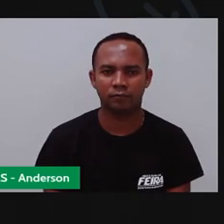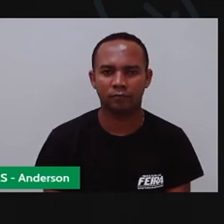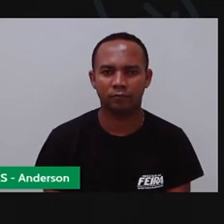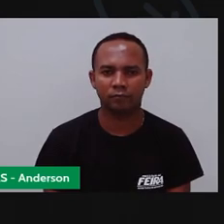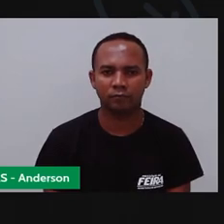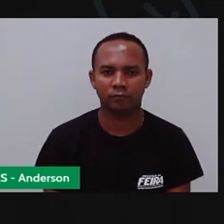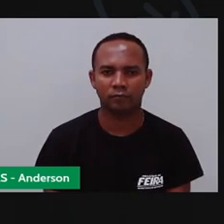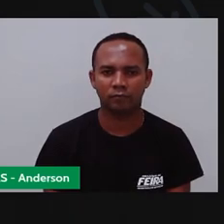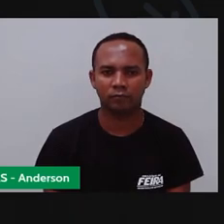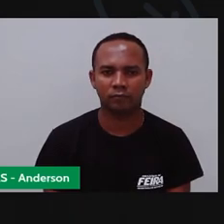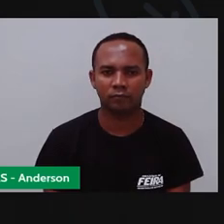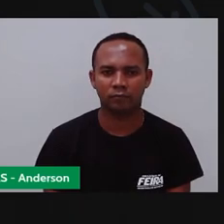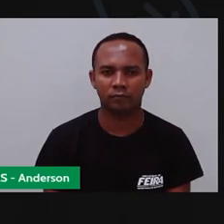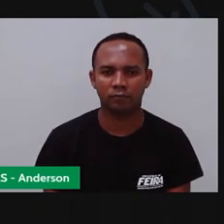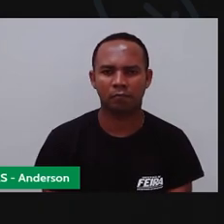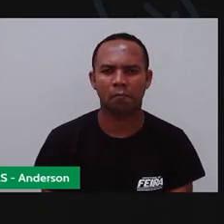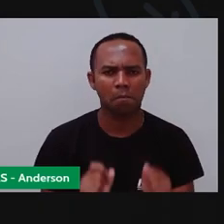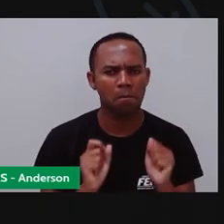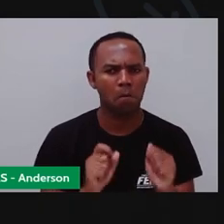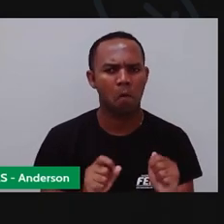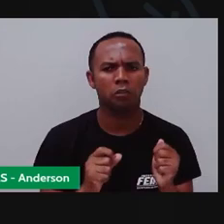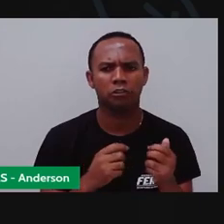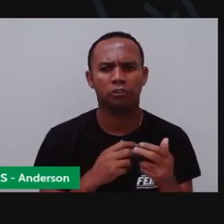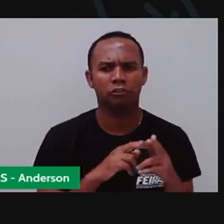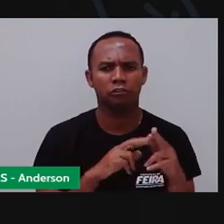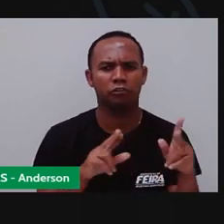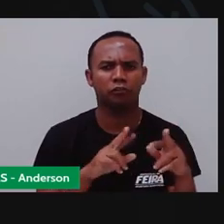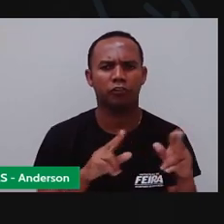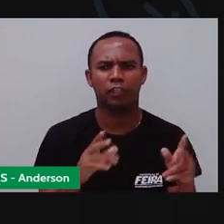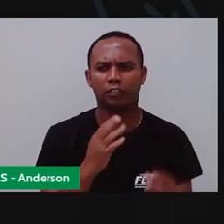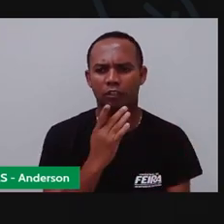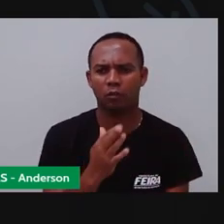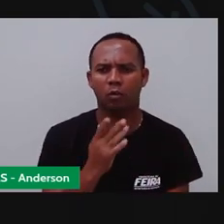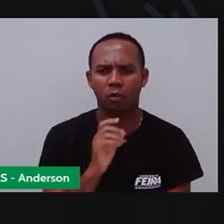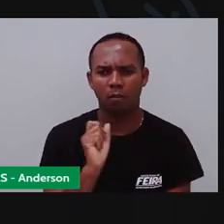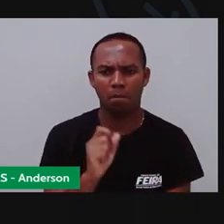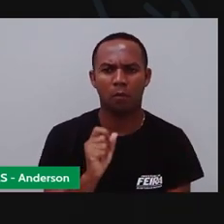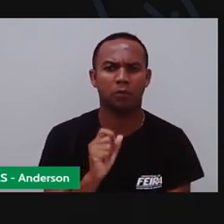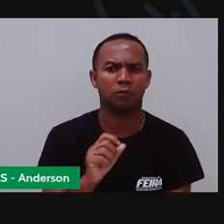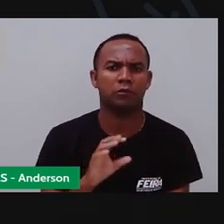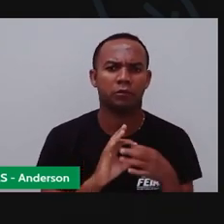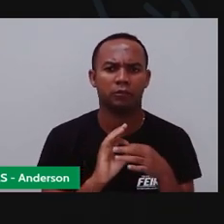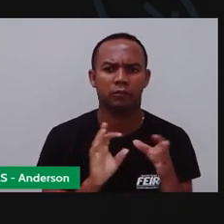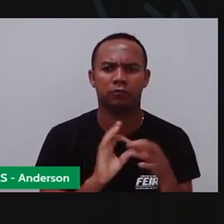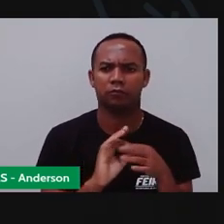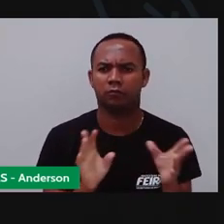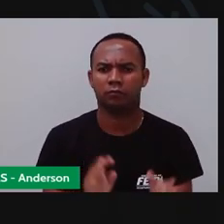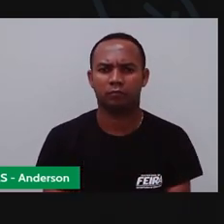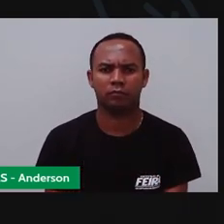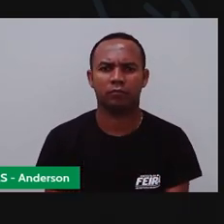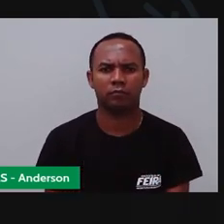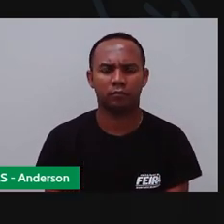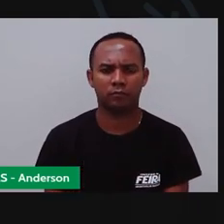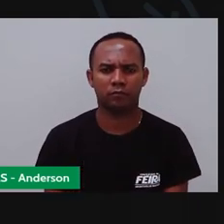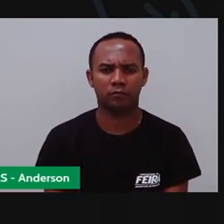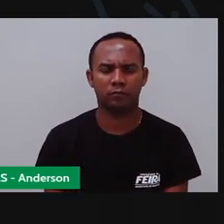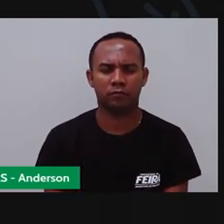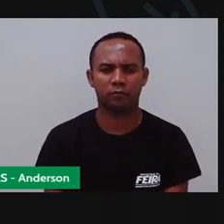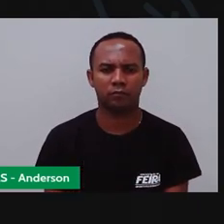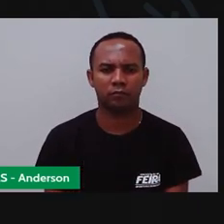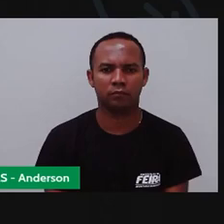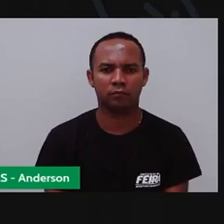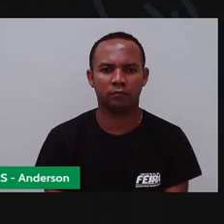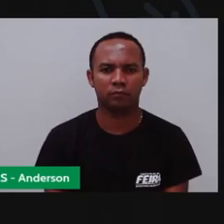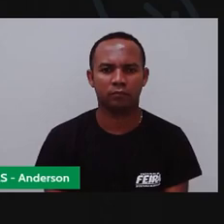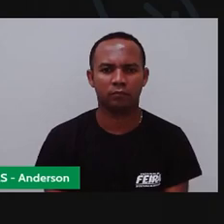Você pode pintar com outras coisas Até porque para vocês fazerem em casa Vocês terão todo o tempo, né? A gente aqui não pode levar todo o tempo Imagine